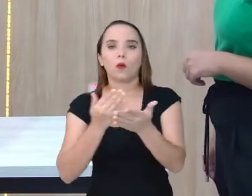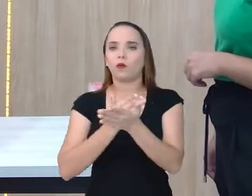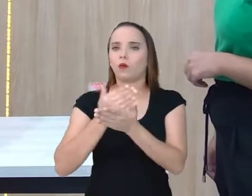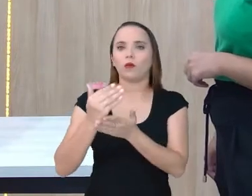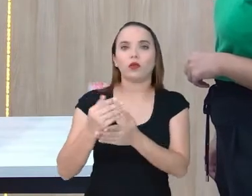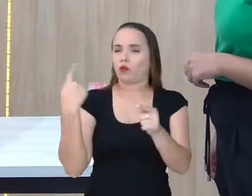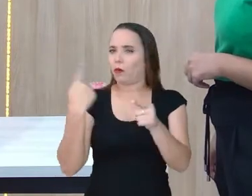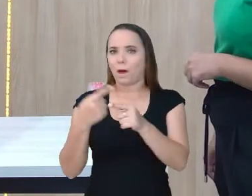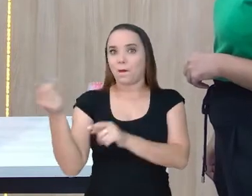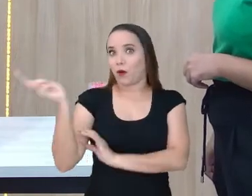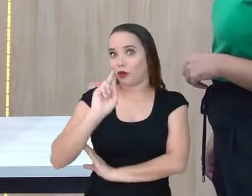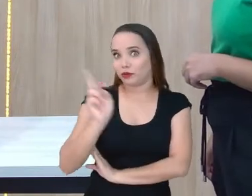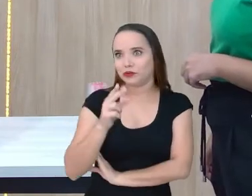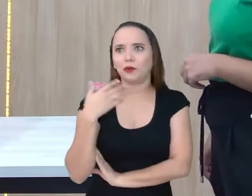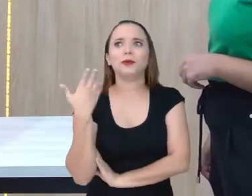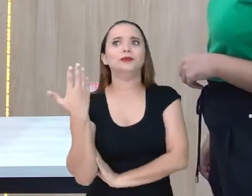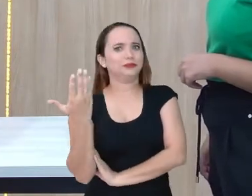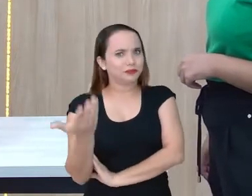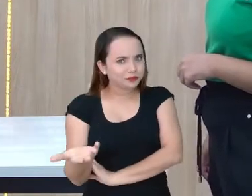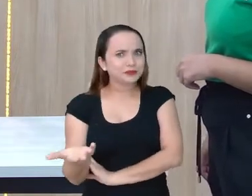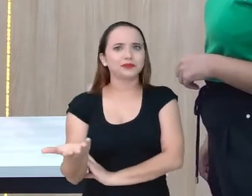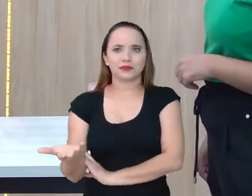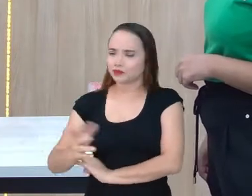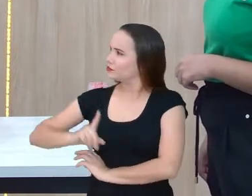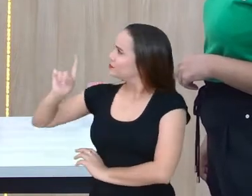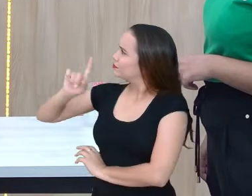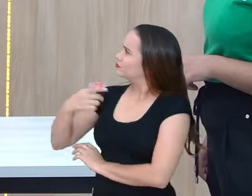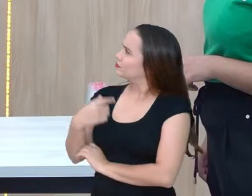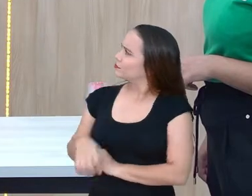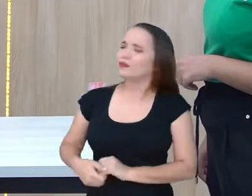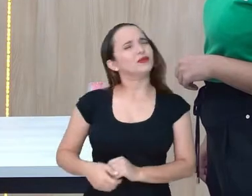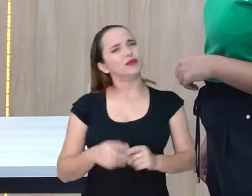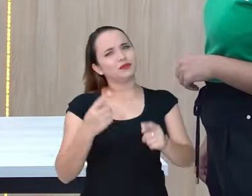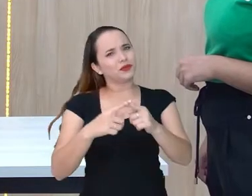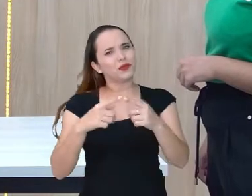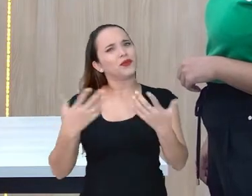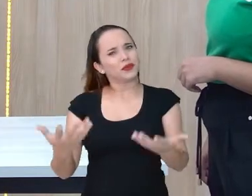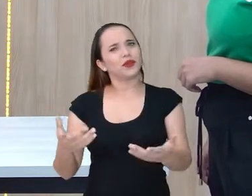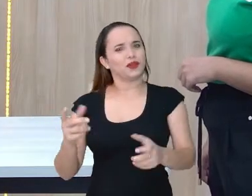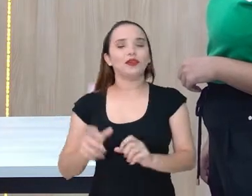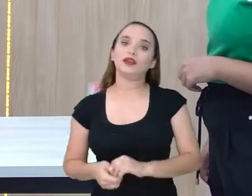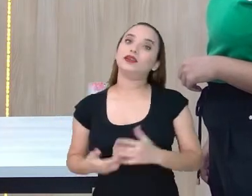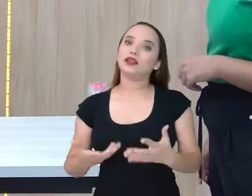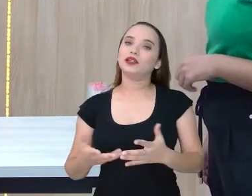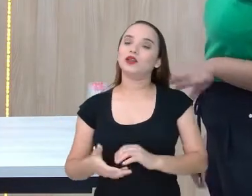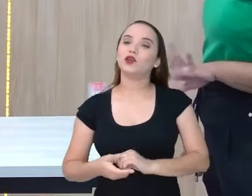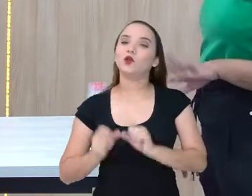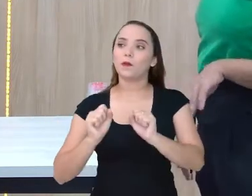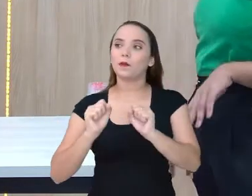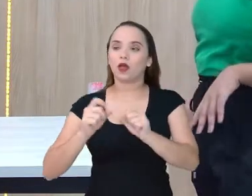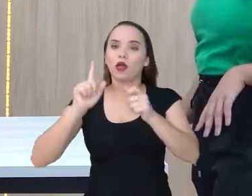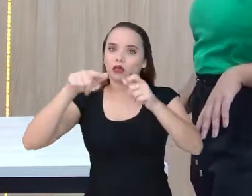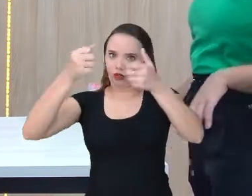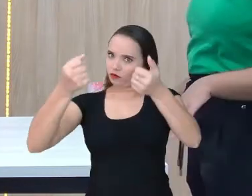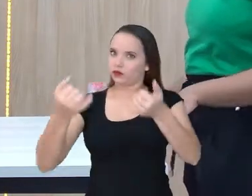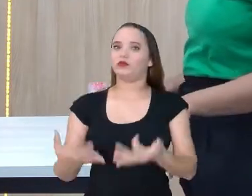jogo da velha, É, então, de por quê o nome, né? E aí, gente vai na definição, É, na definição. Das palavras. Então, vejam aí. explicação. Sempre tem. Sempre